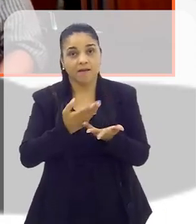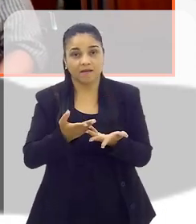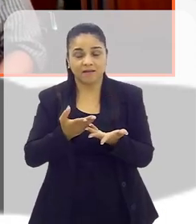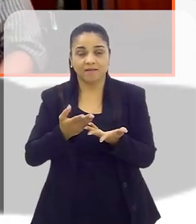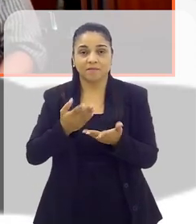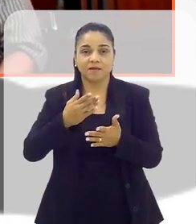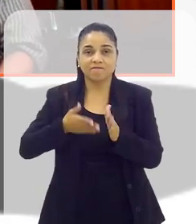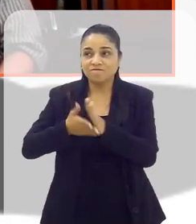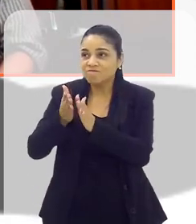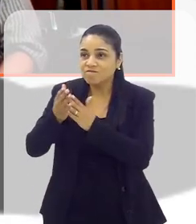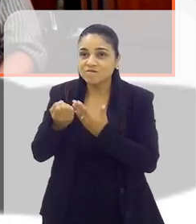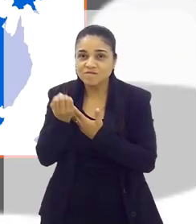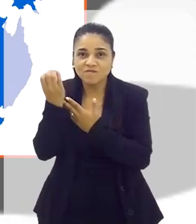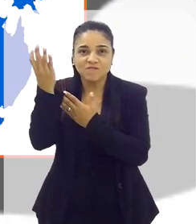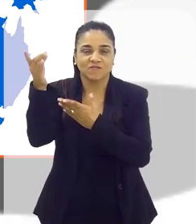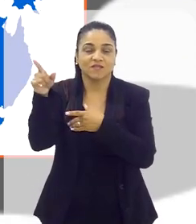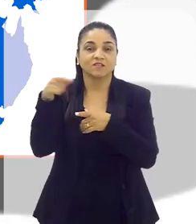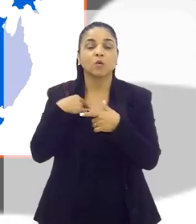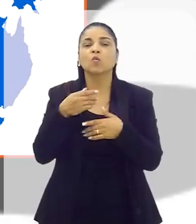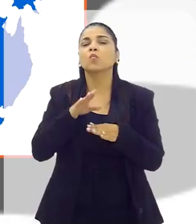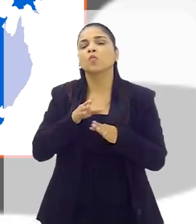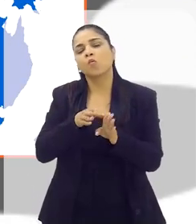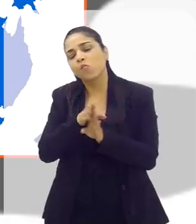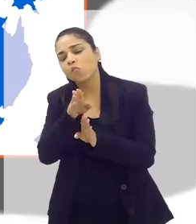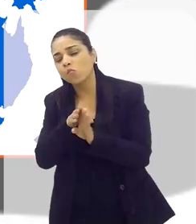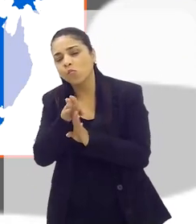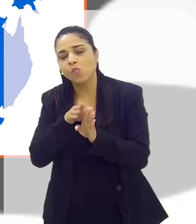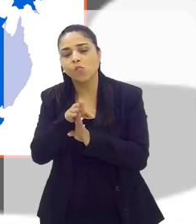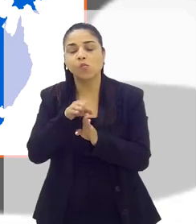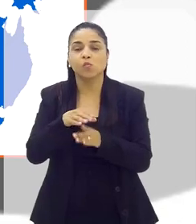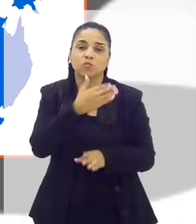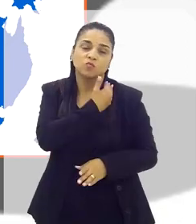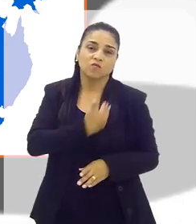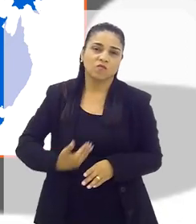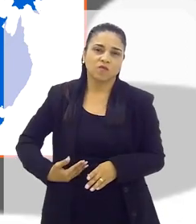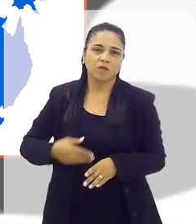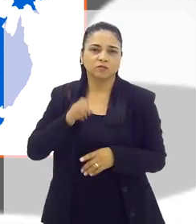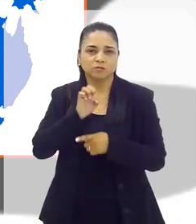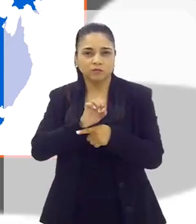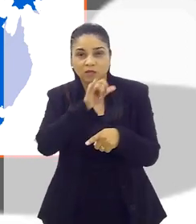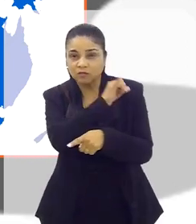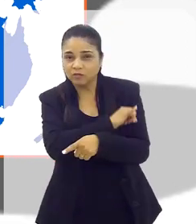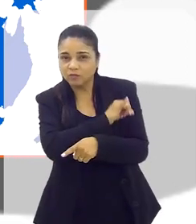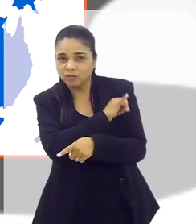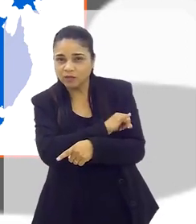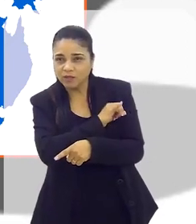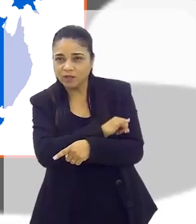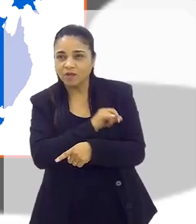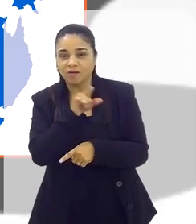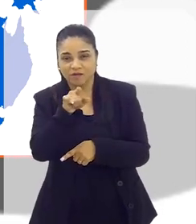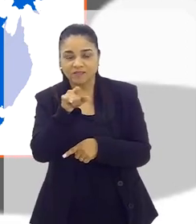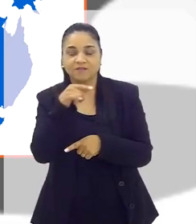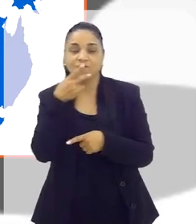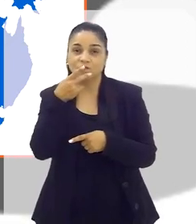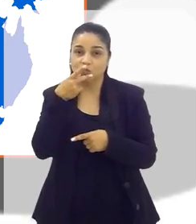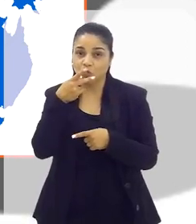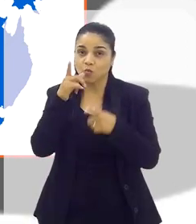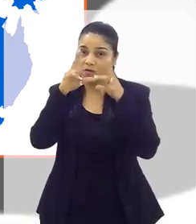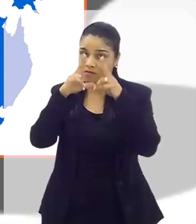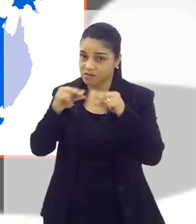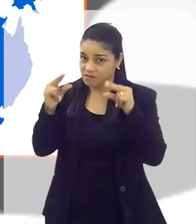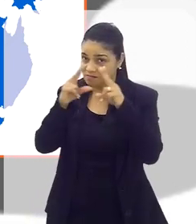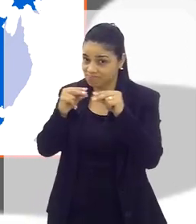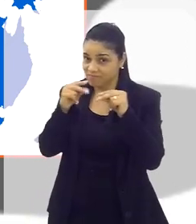qual é a sugestão que você daria aos governantes do Estado do Rio para que eles, nos moldes de Santa Catarina, que você